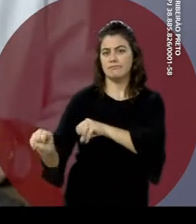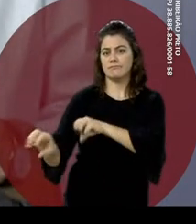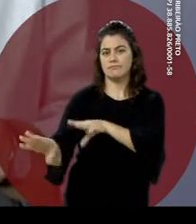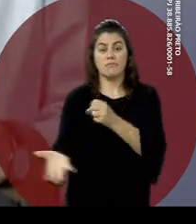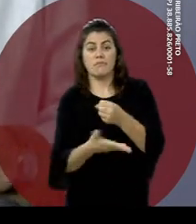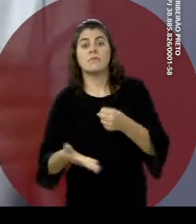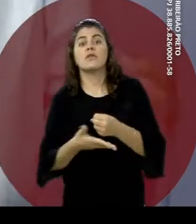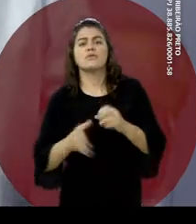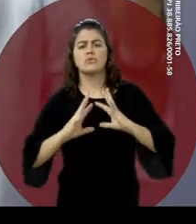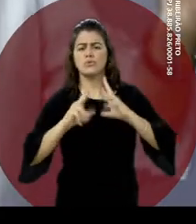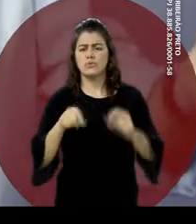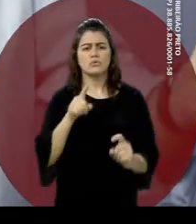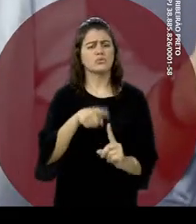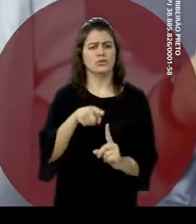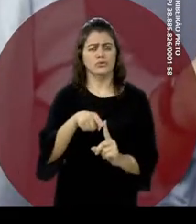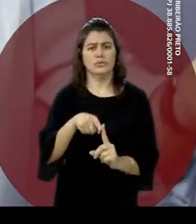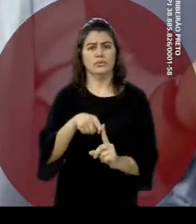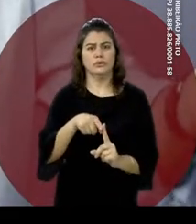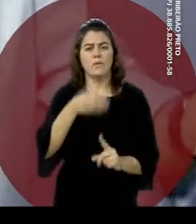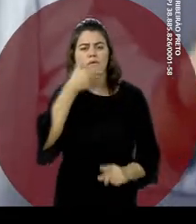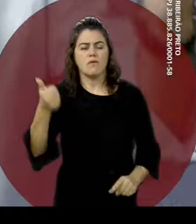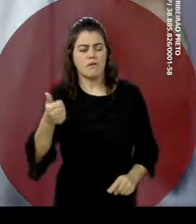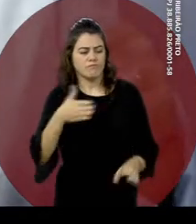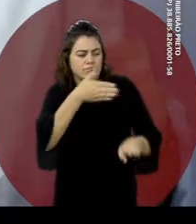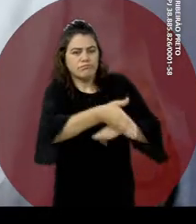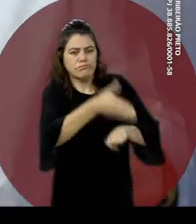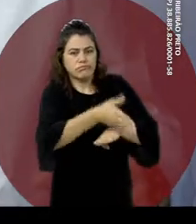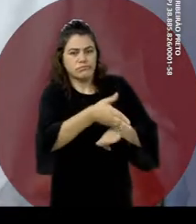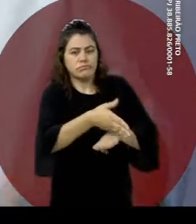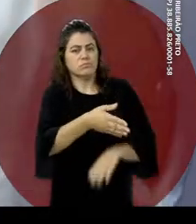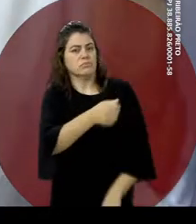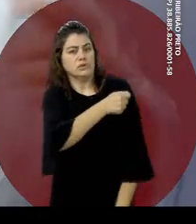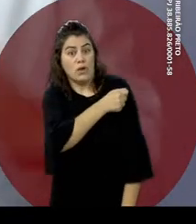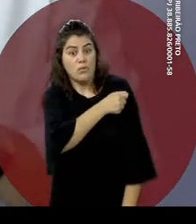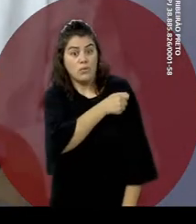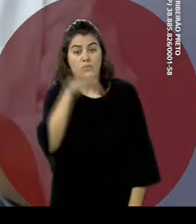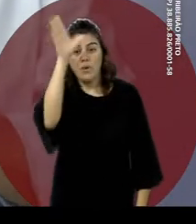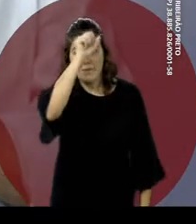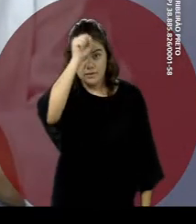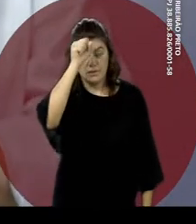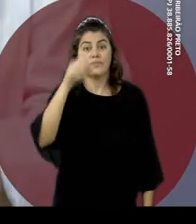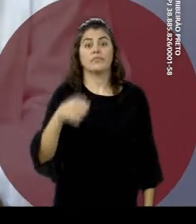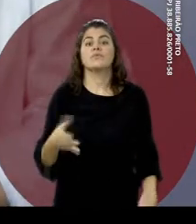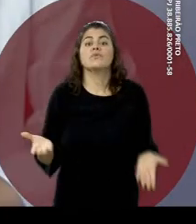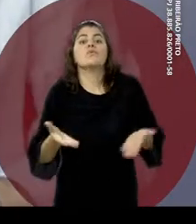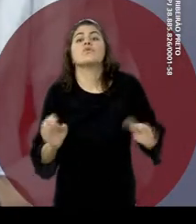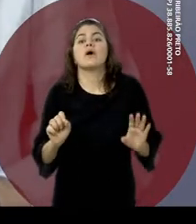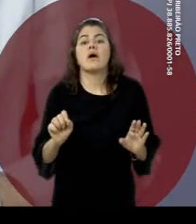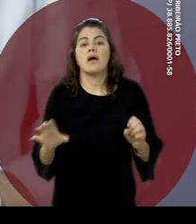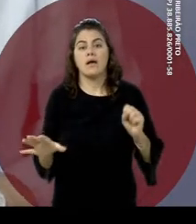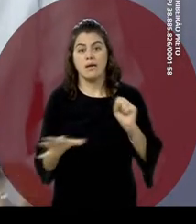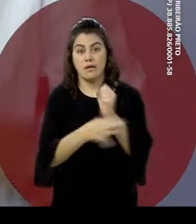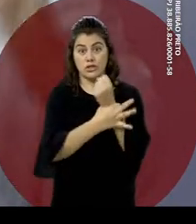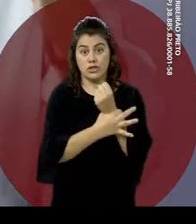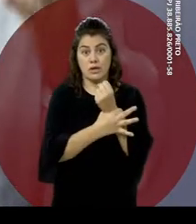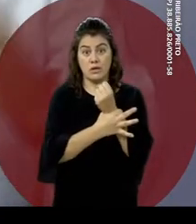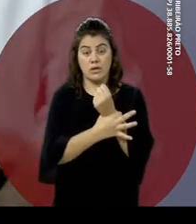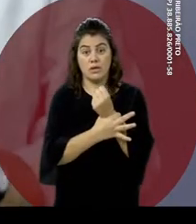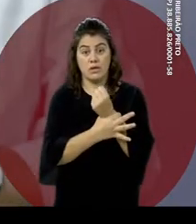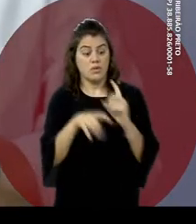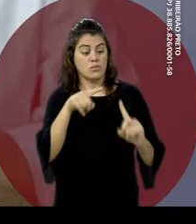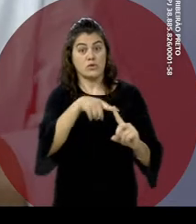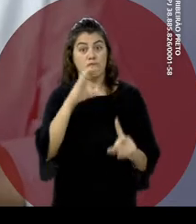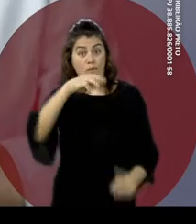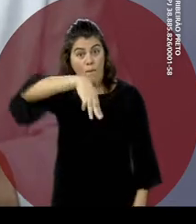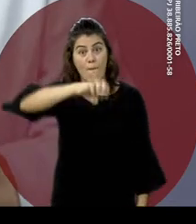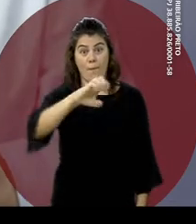as etapas e modalidades, com melhoria do fluxo escolar e da aprendizagem, de modo a assegurar as médias nacionais do MEC. Para